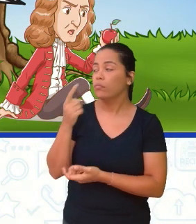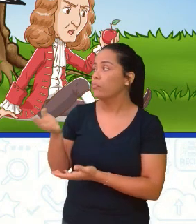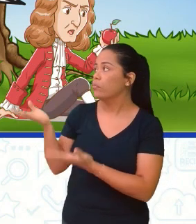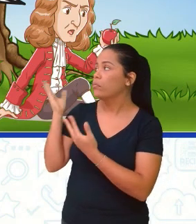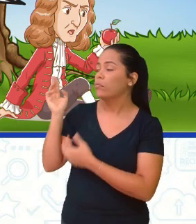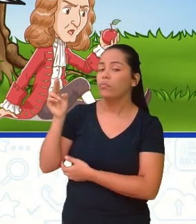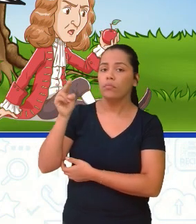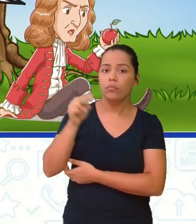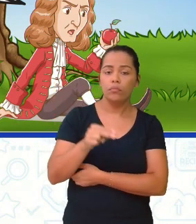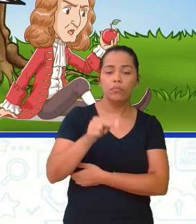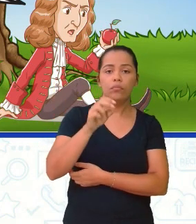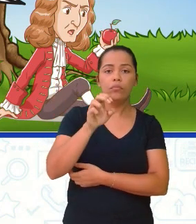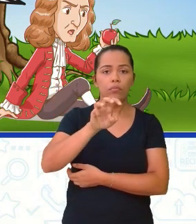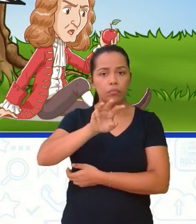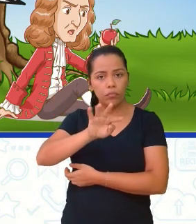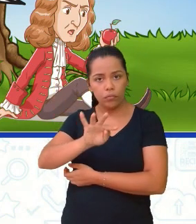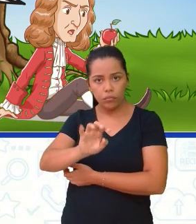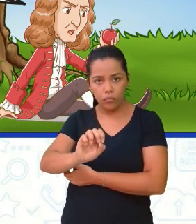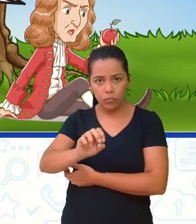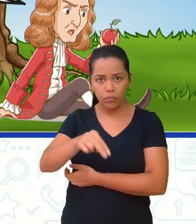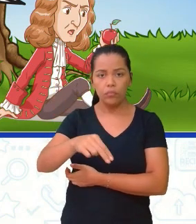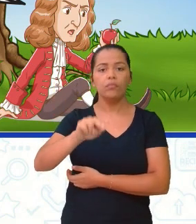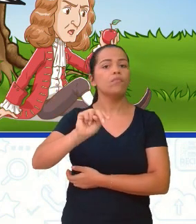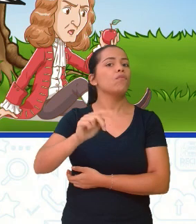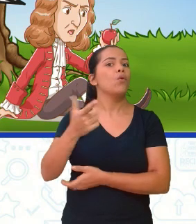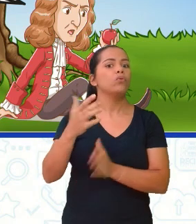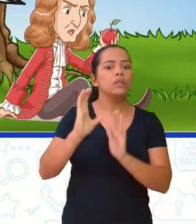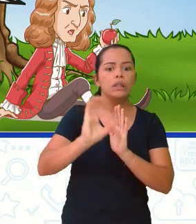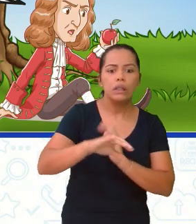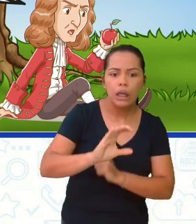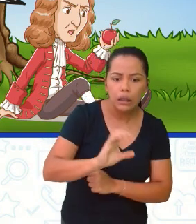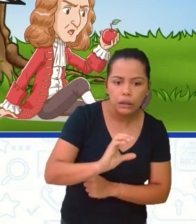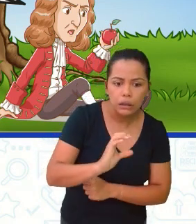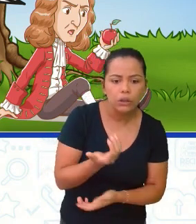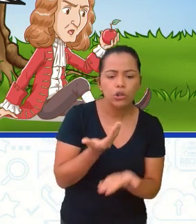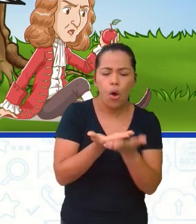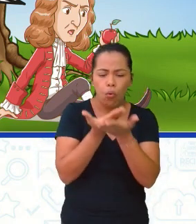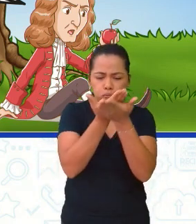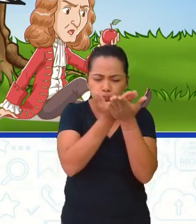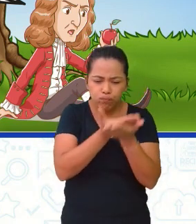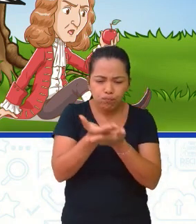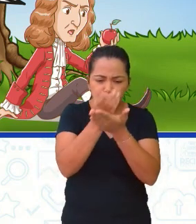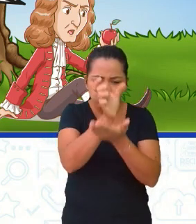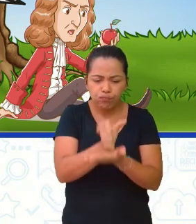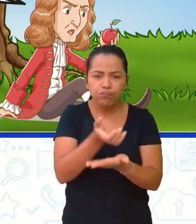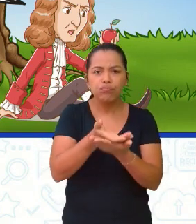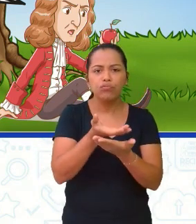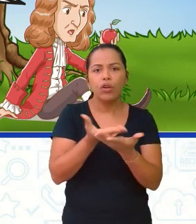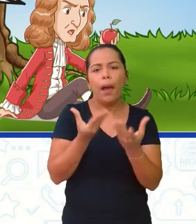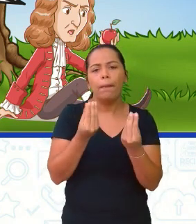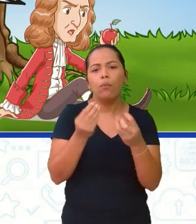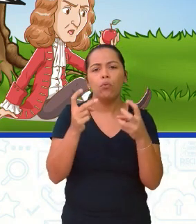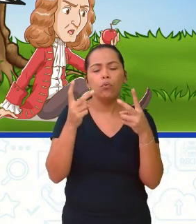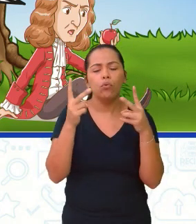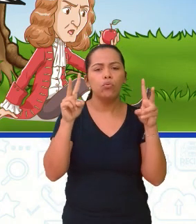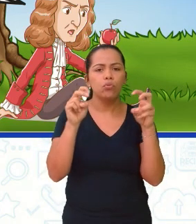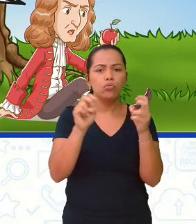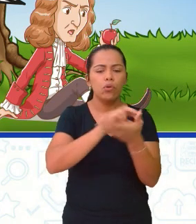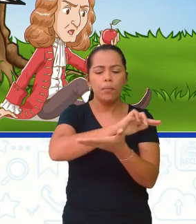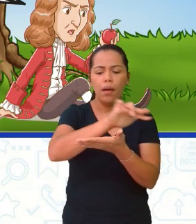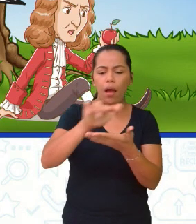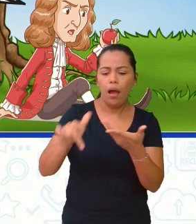astrônomo físico, matemático, que desenvolveu para a gente em uma outra aula a questão daquele disco, onde